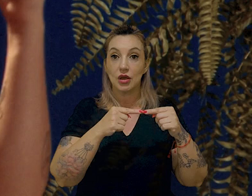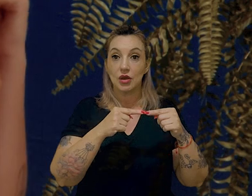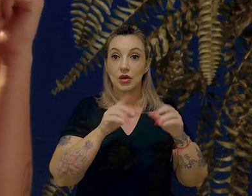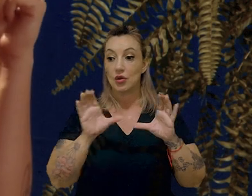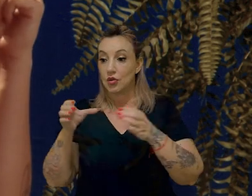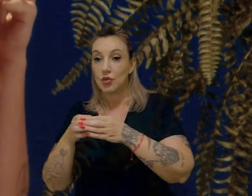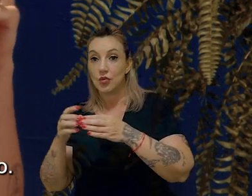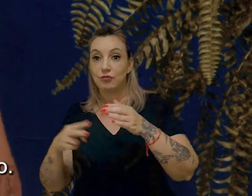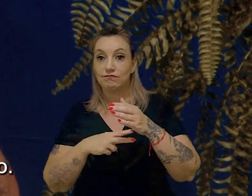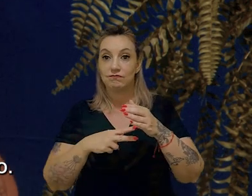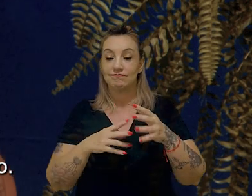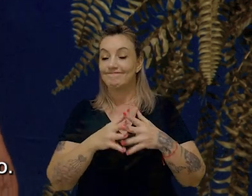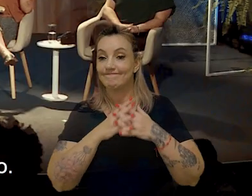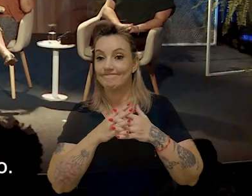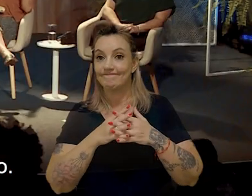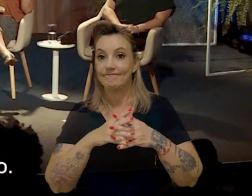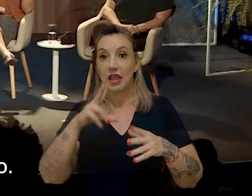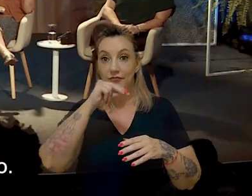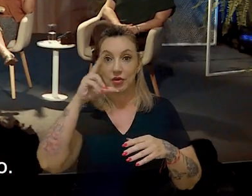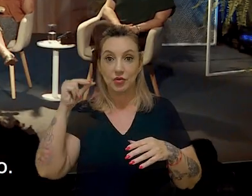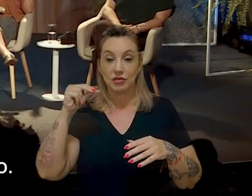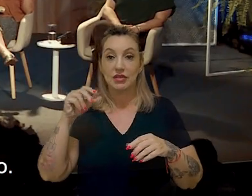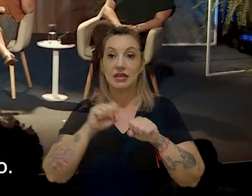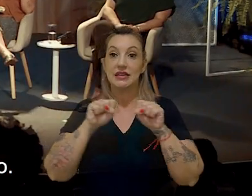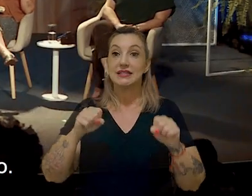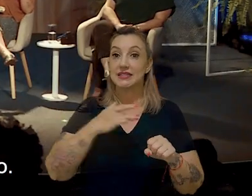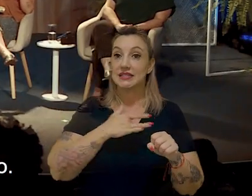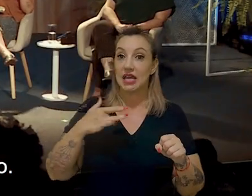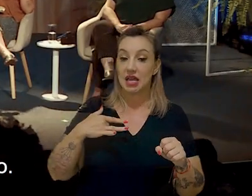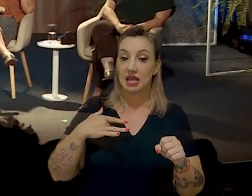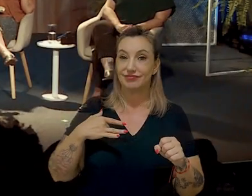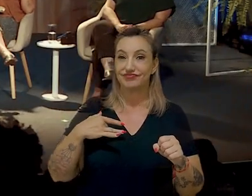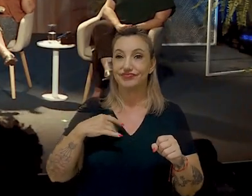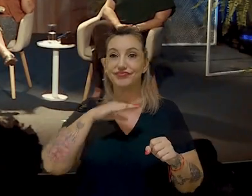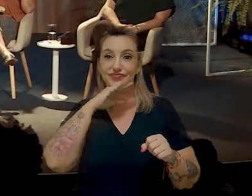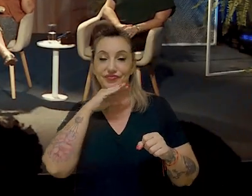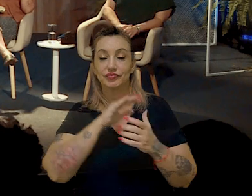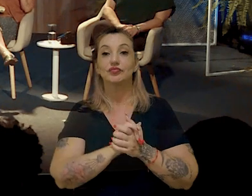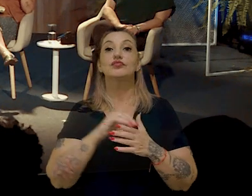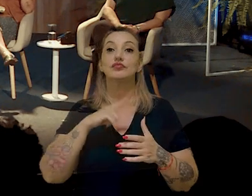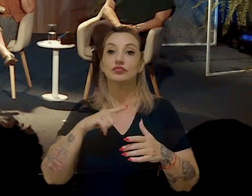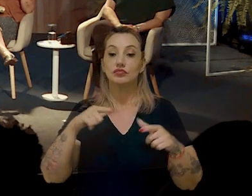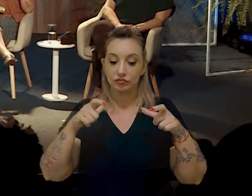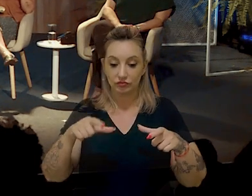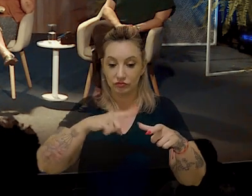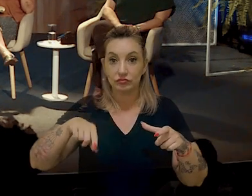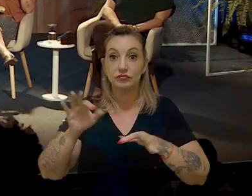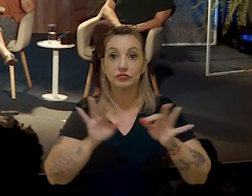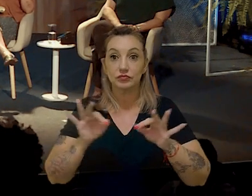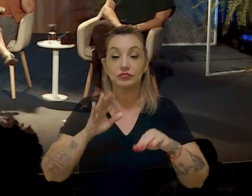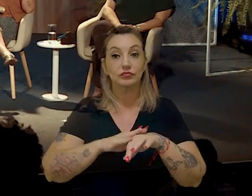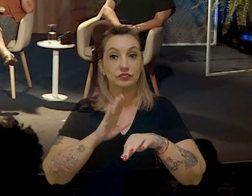ela foi afetada. Um município em que o sistema de saúde é deficitário, então eu tenho a minha planta lá pronta para